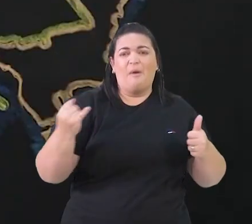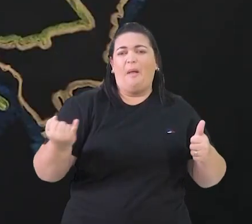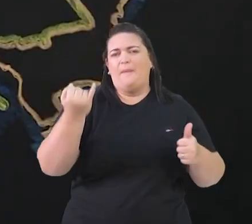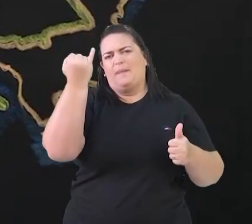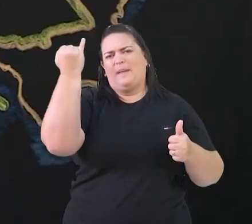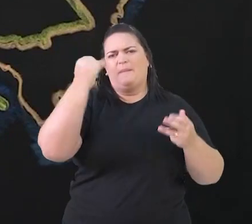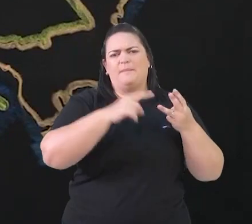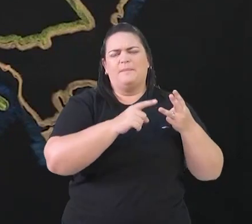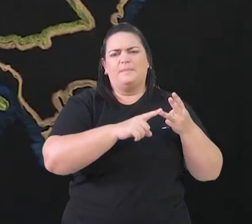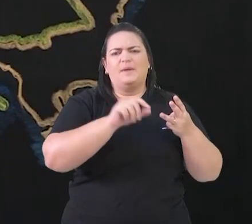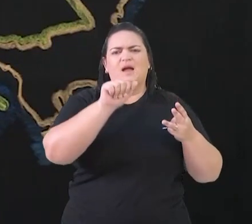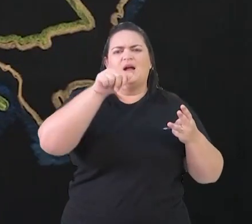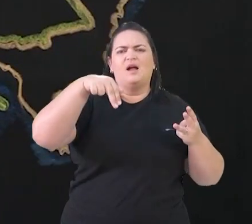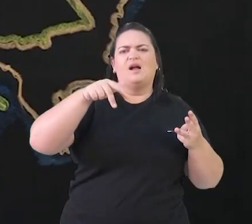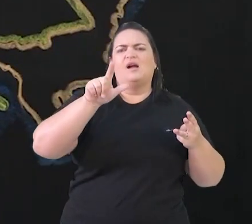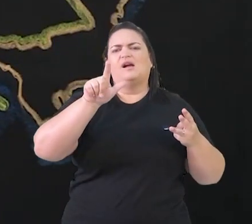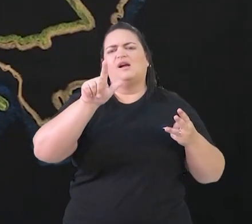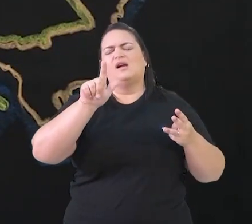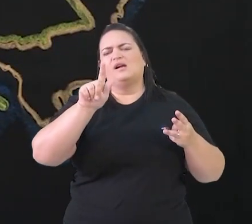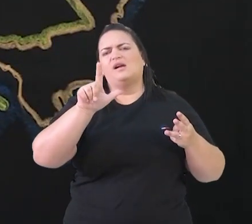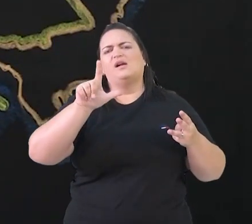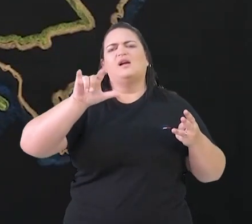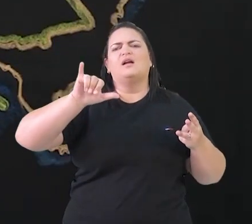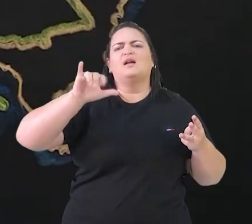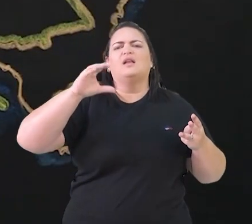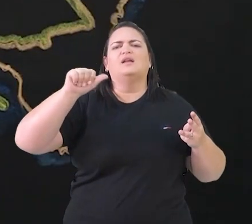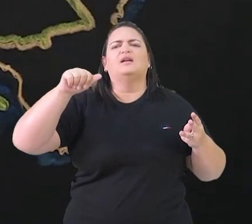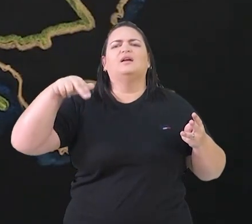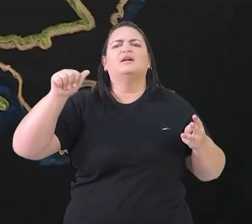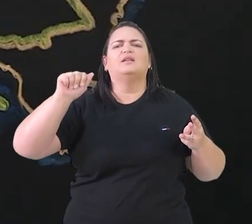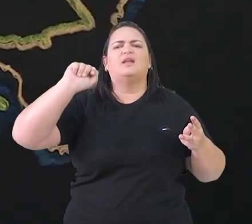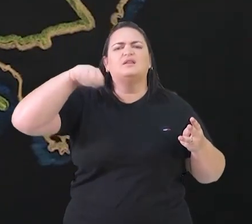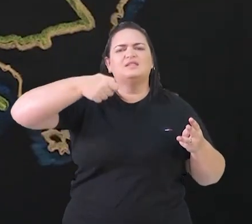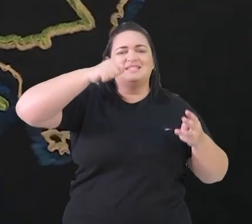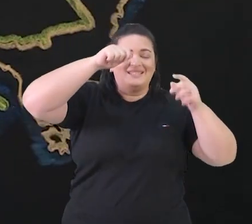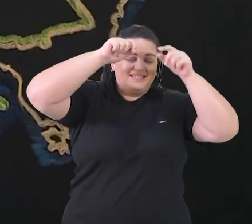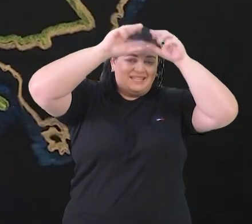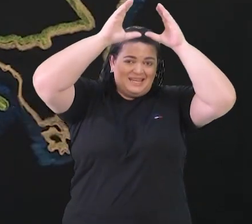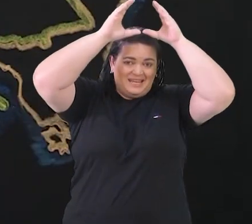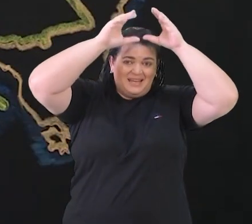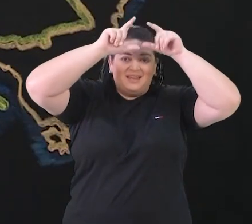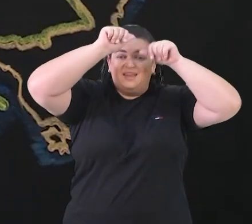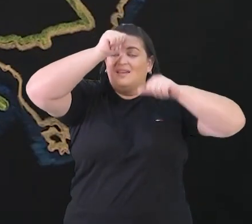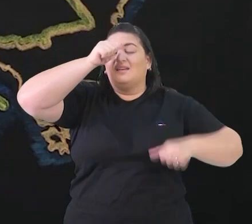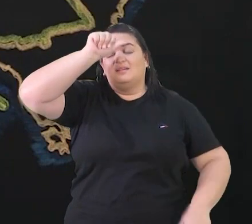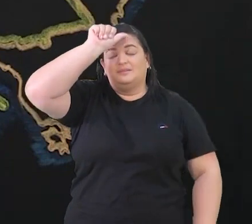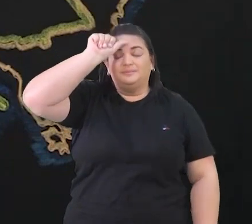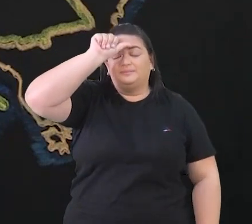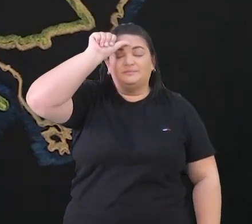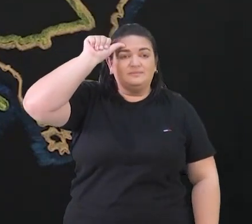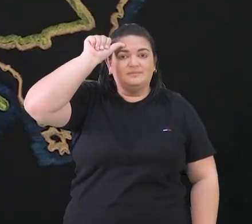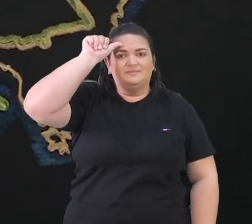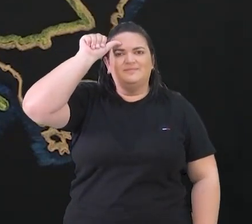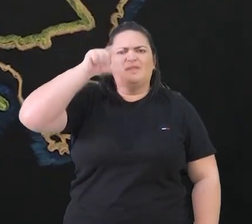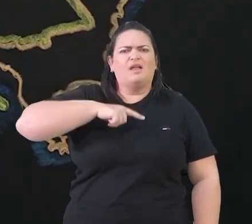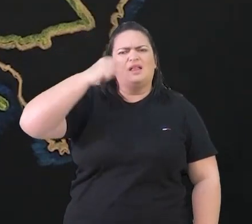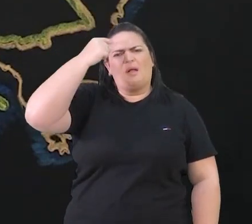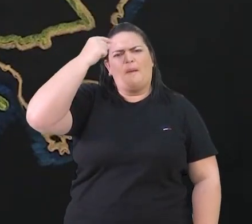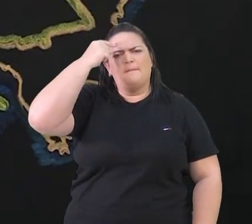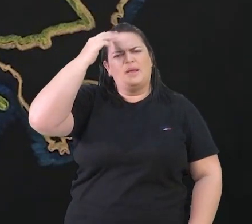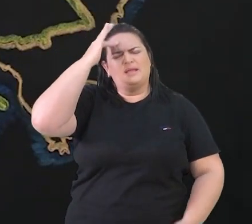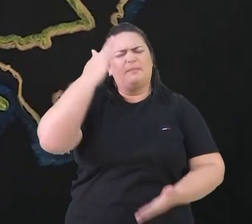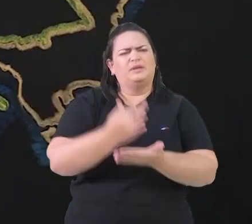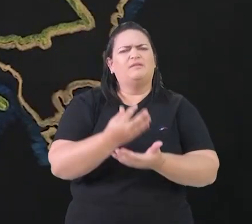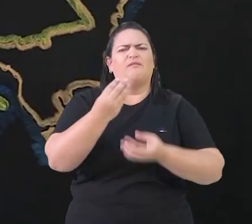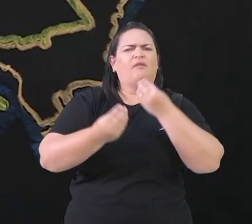da Igreja Anglicana, que aconteceu na Inglaterra. Só que, diferentemente de Lutero e Calvino, que tinham outras ideias de fé, o principal